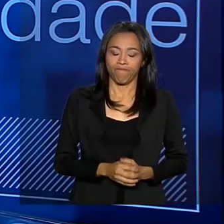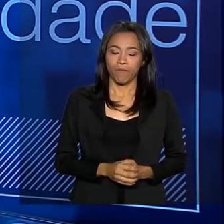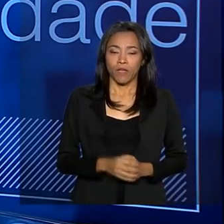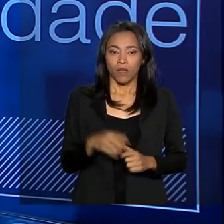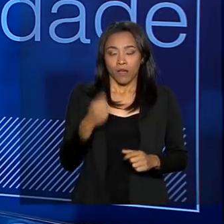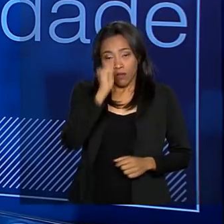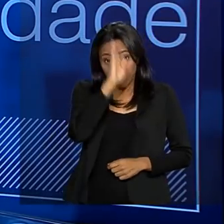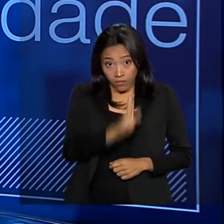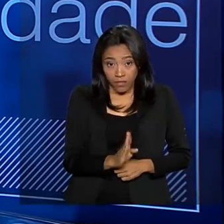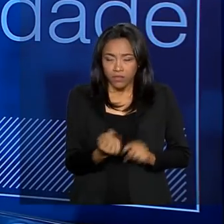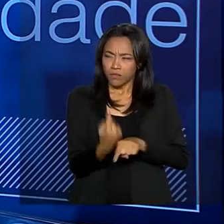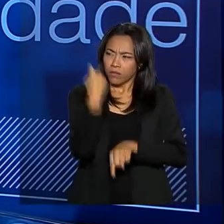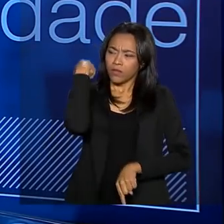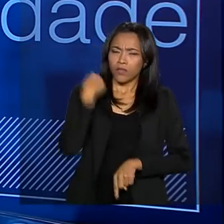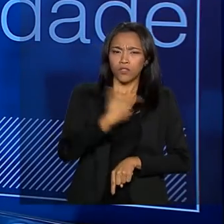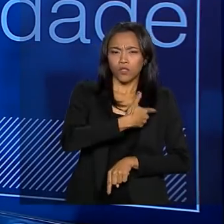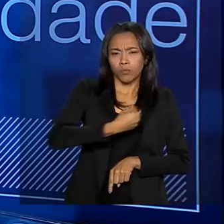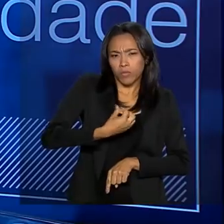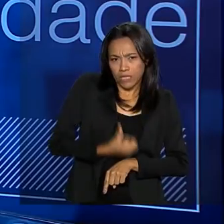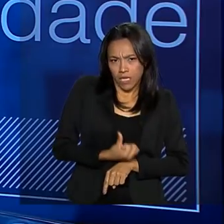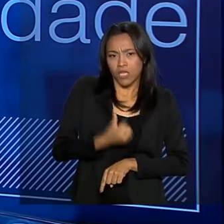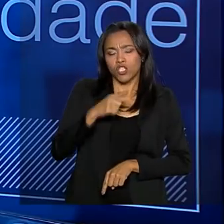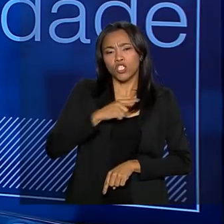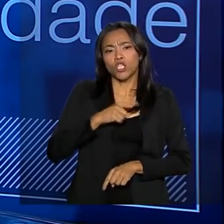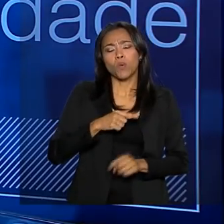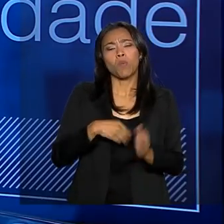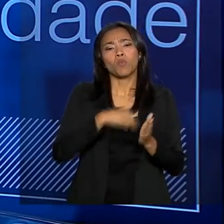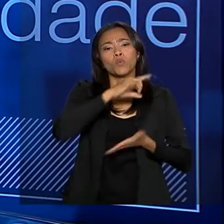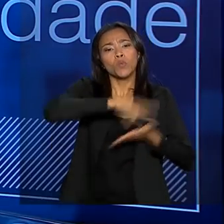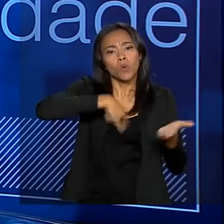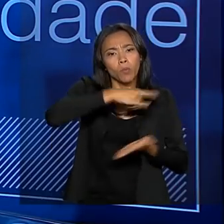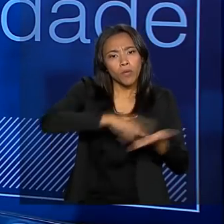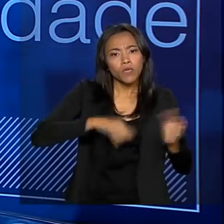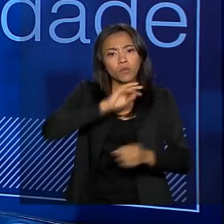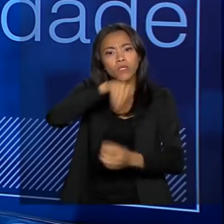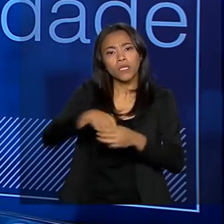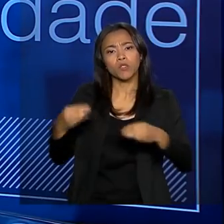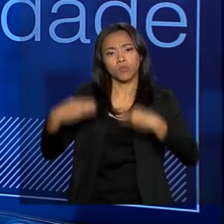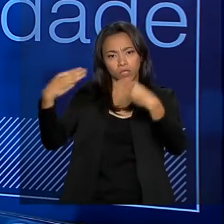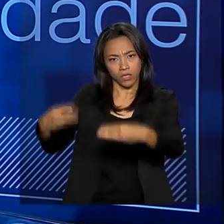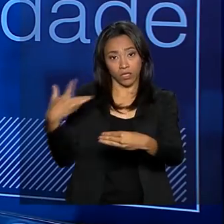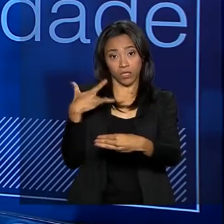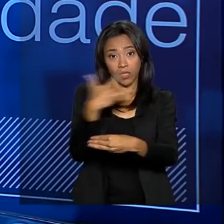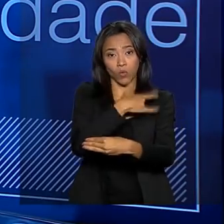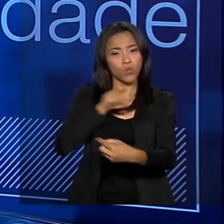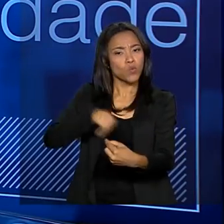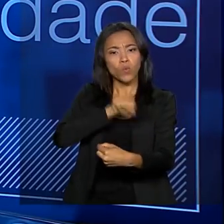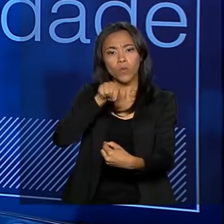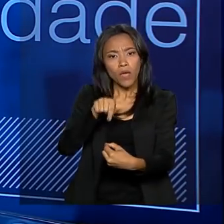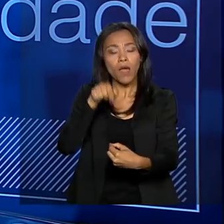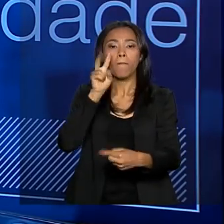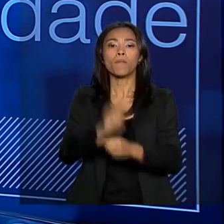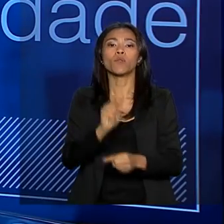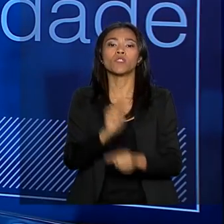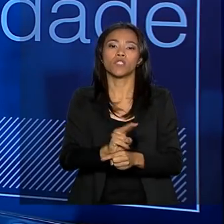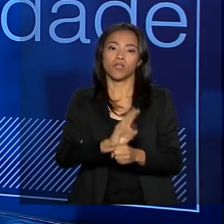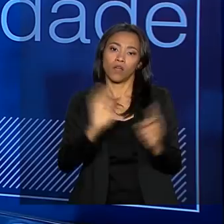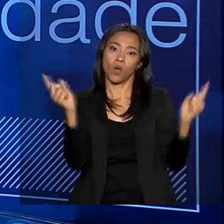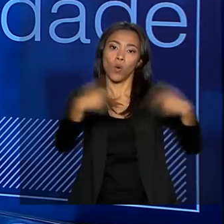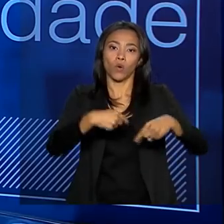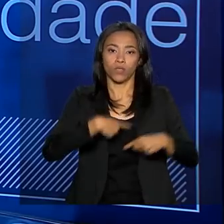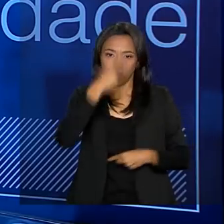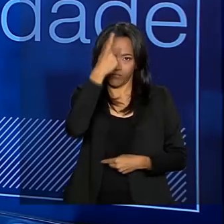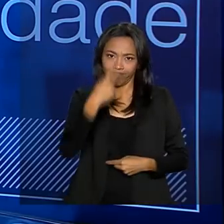O Brasil, desde 2006, tinha uma portaria no Ministério da Saúde para os programas de prevenção ao suicídio. E a gente via